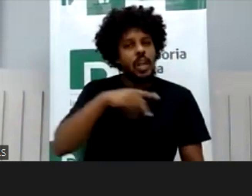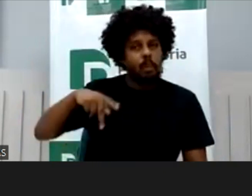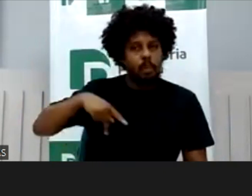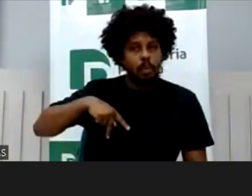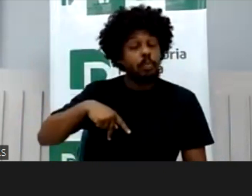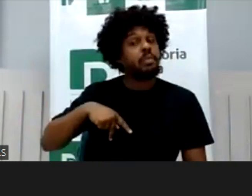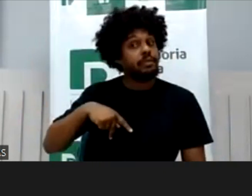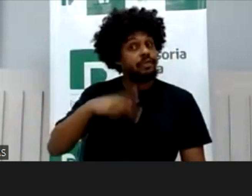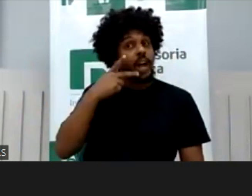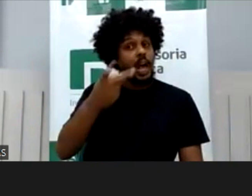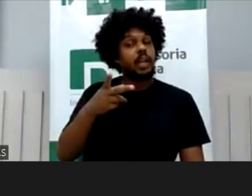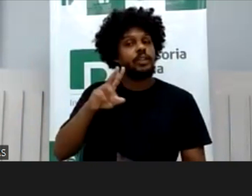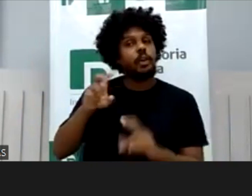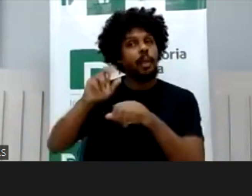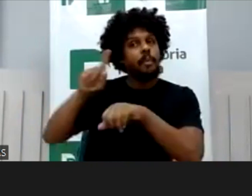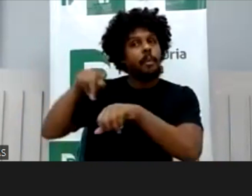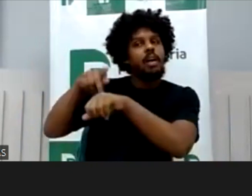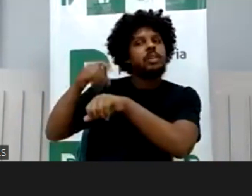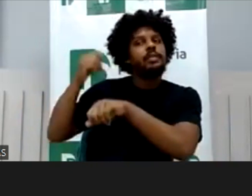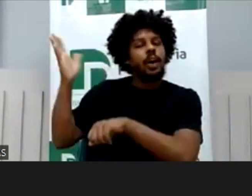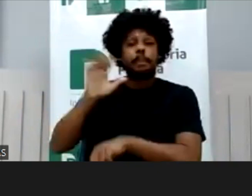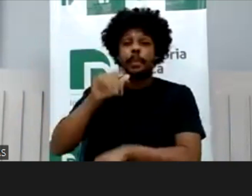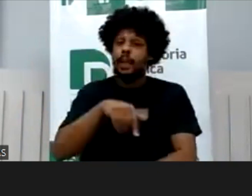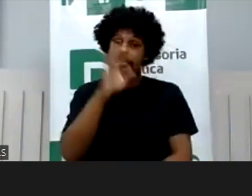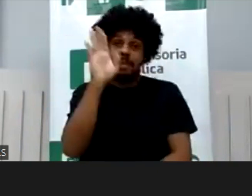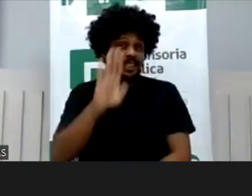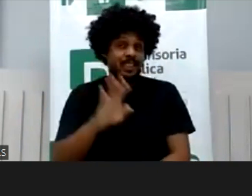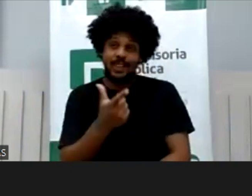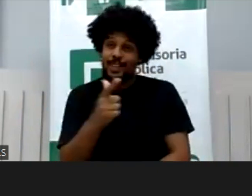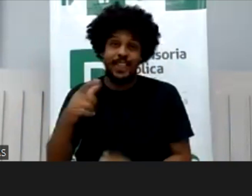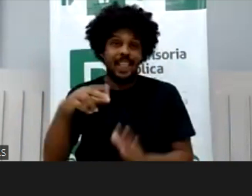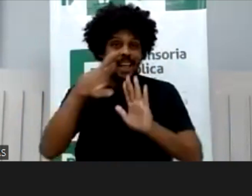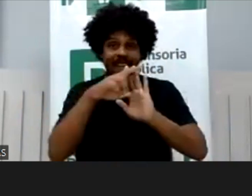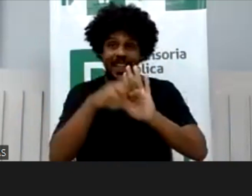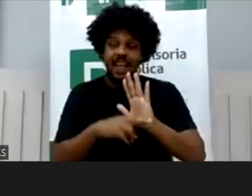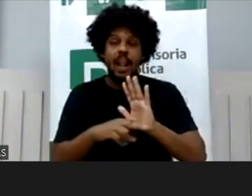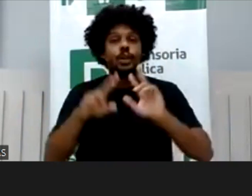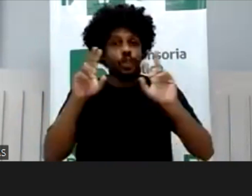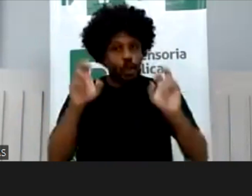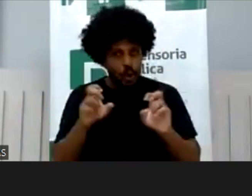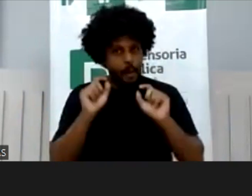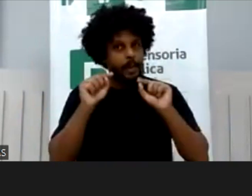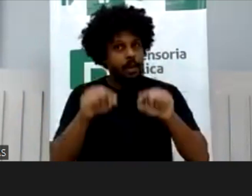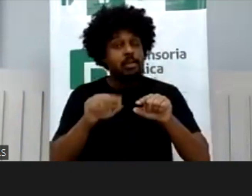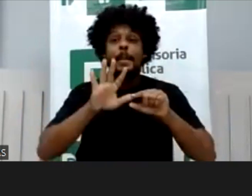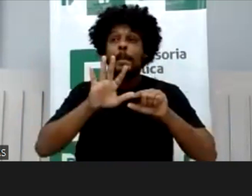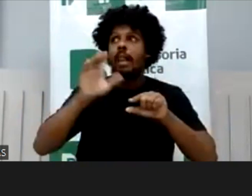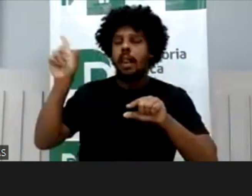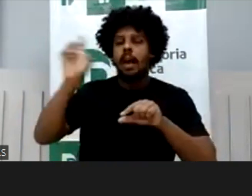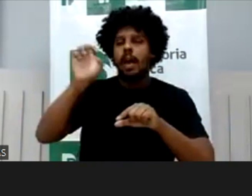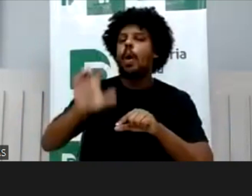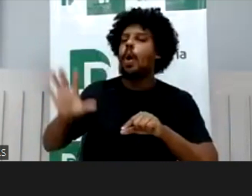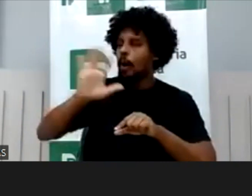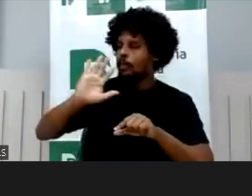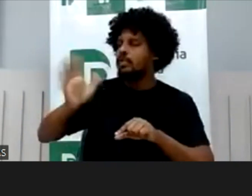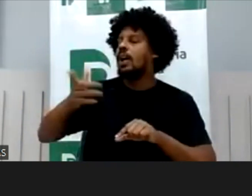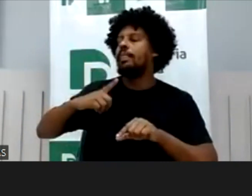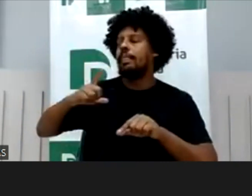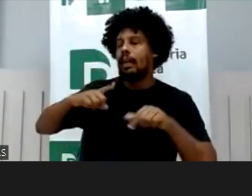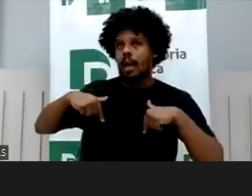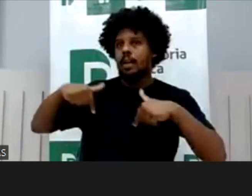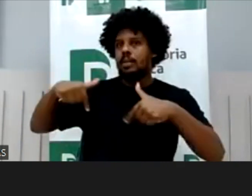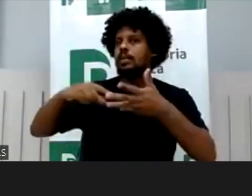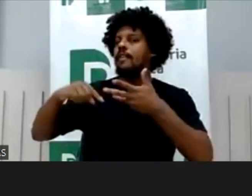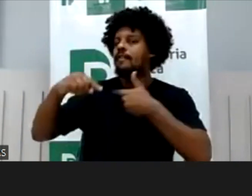ainda jurisprudência formada nisso, mas lá na Europa já existe muitas ações nesse sentido. E aí, o que a gente pode trazer para o contexto